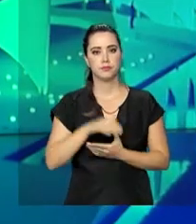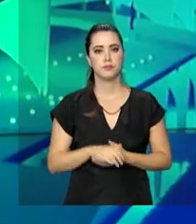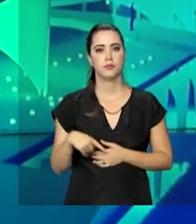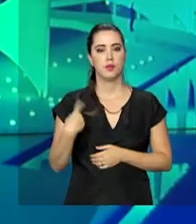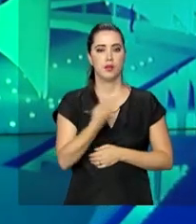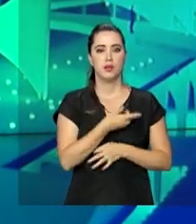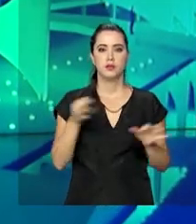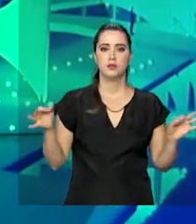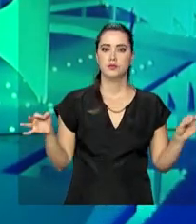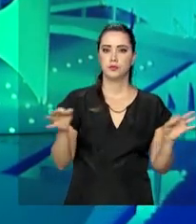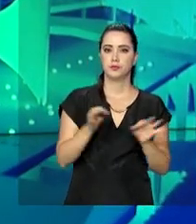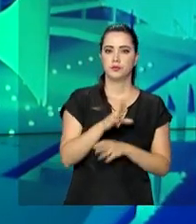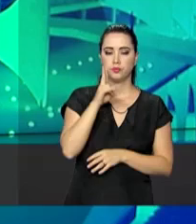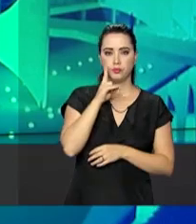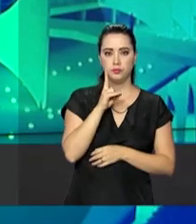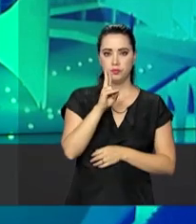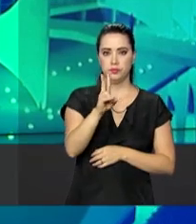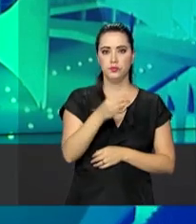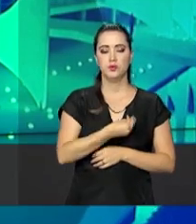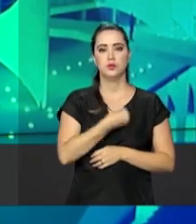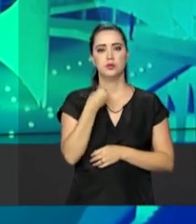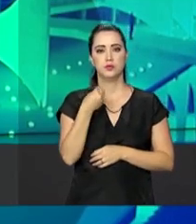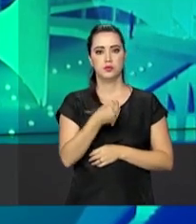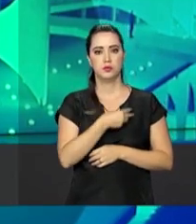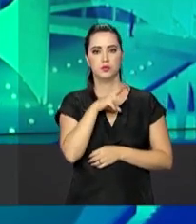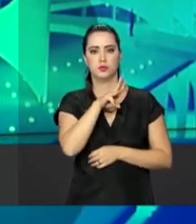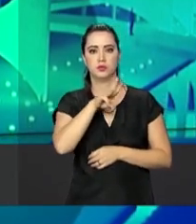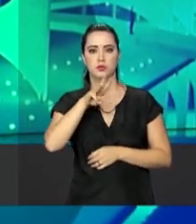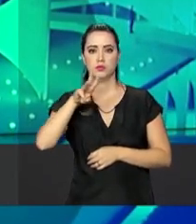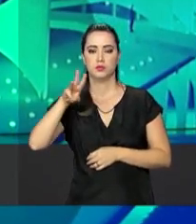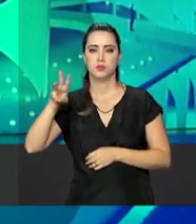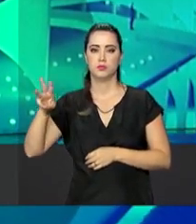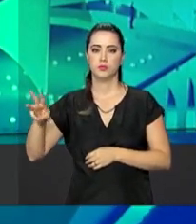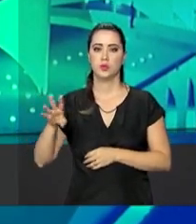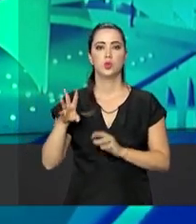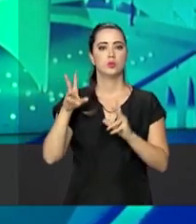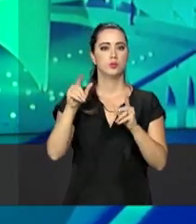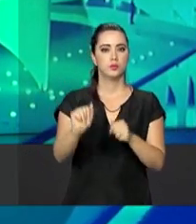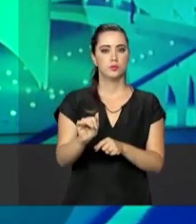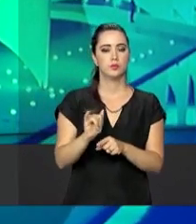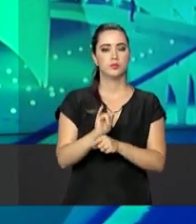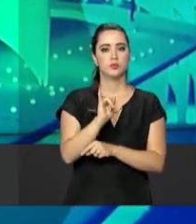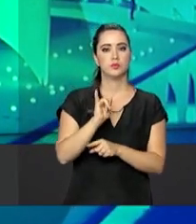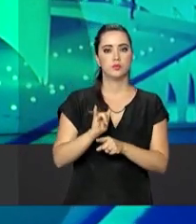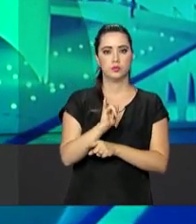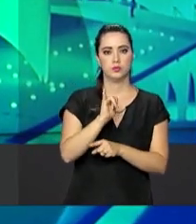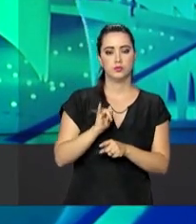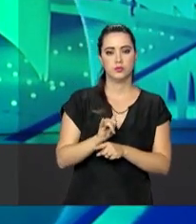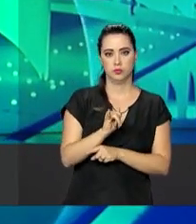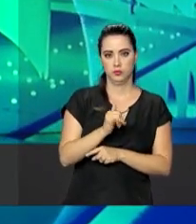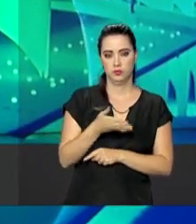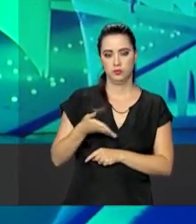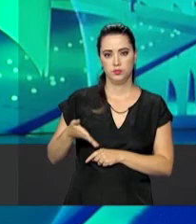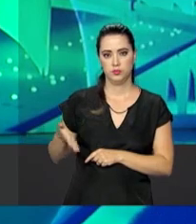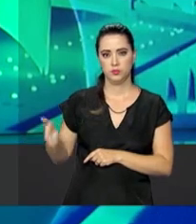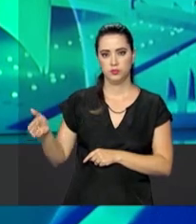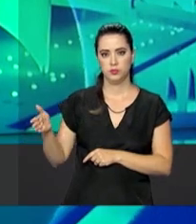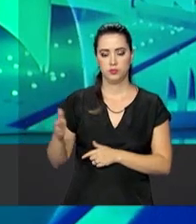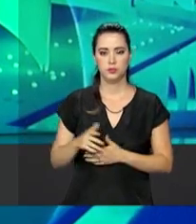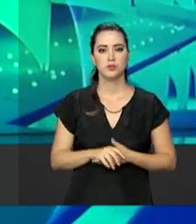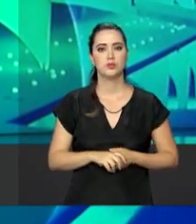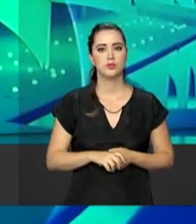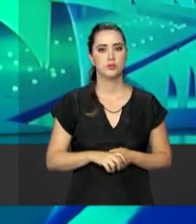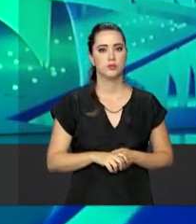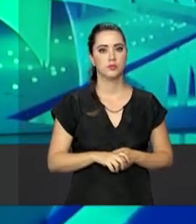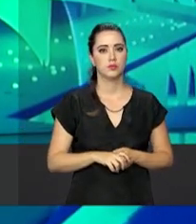ficamos por aqui. Você acompanha a nossa programação ao vivo pelo site da NBR e todas as reportagens estão disponíveis